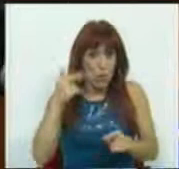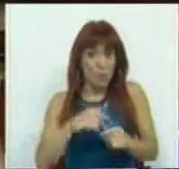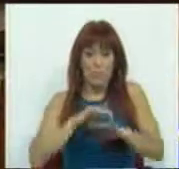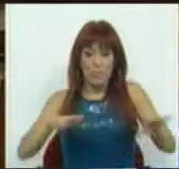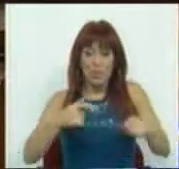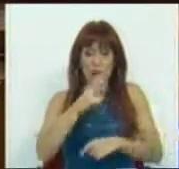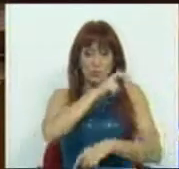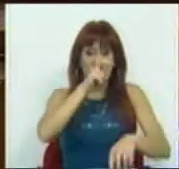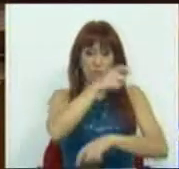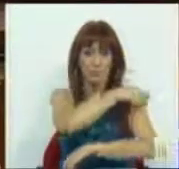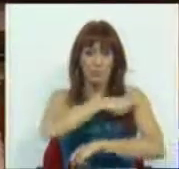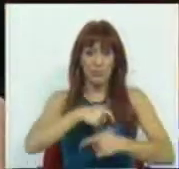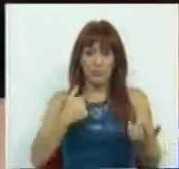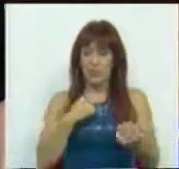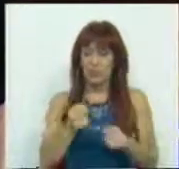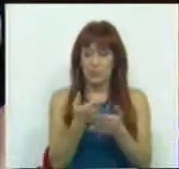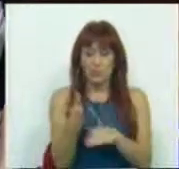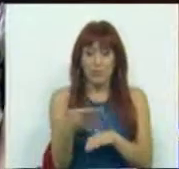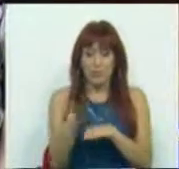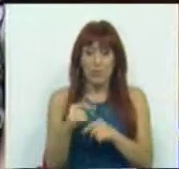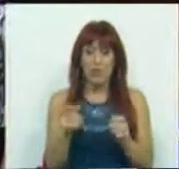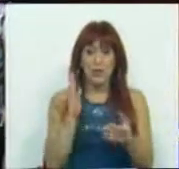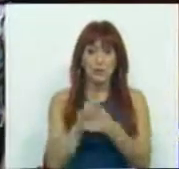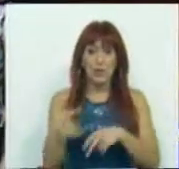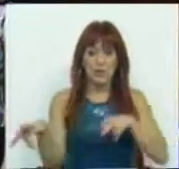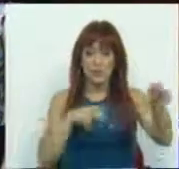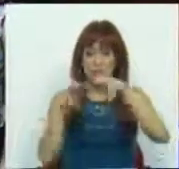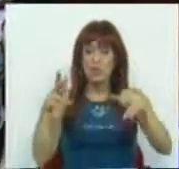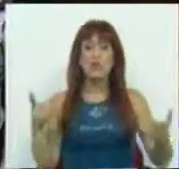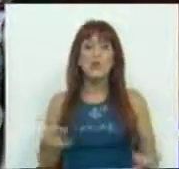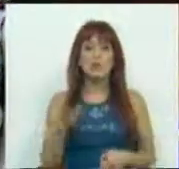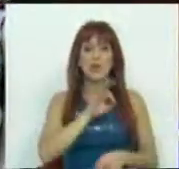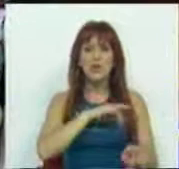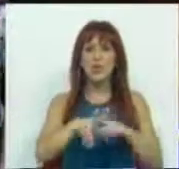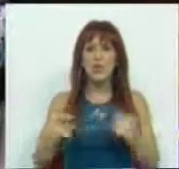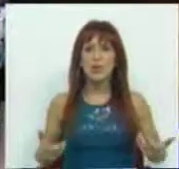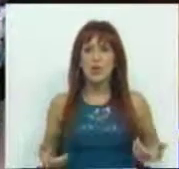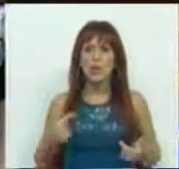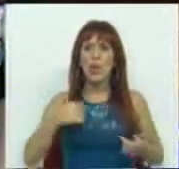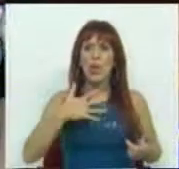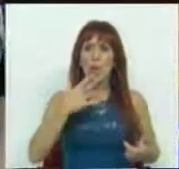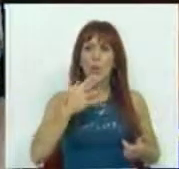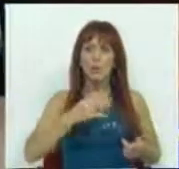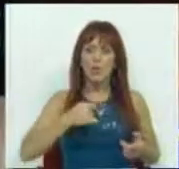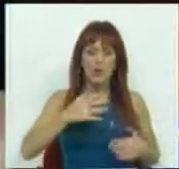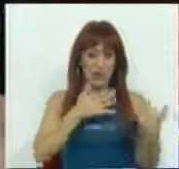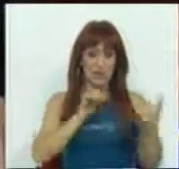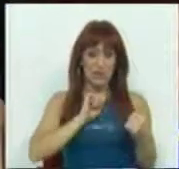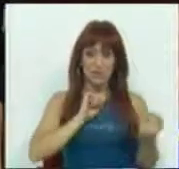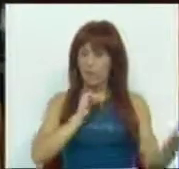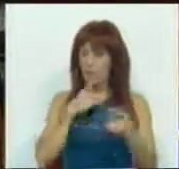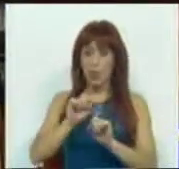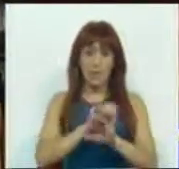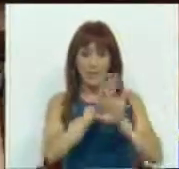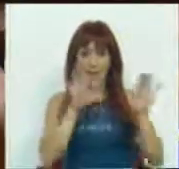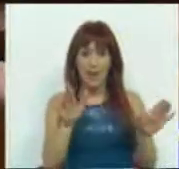a categoria do titular ficou absolutamente excluída deste processo de mobilidade. E portanto, senhores deputados, eu creio que a nossa responsabilidade é